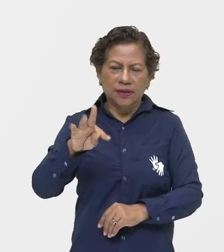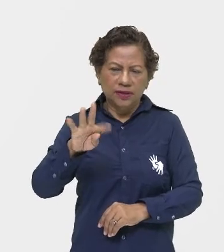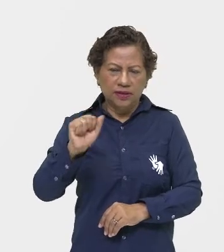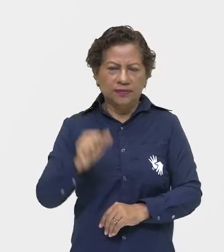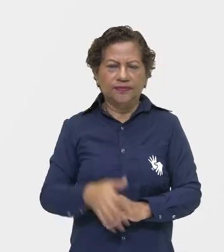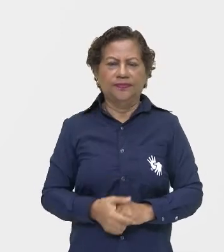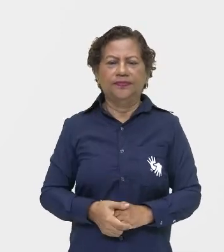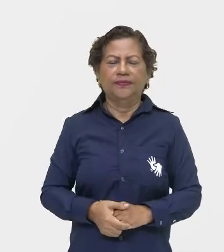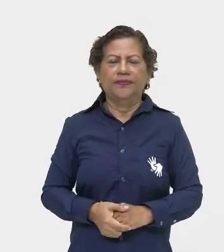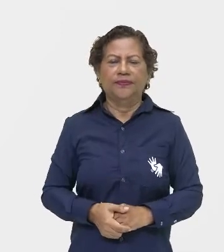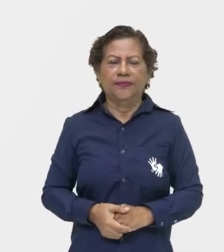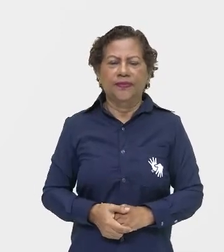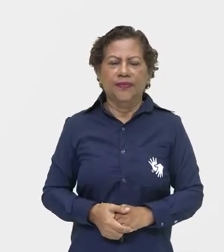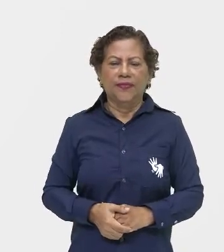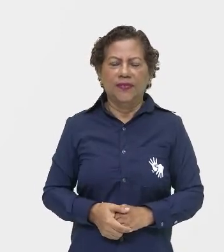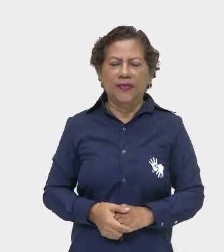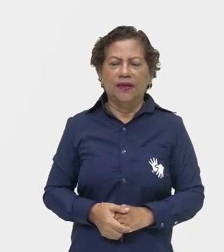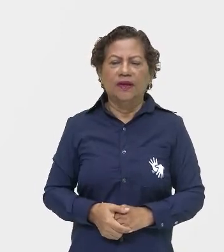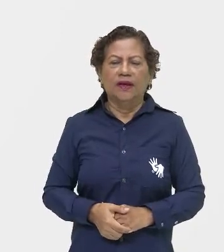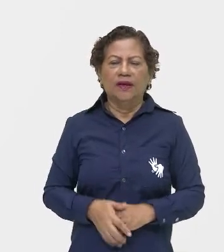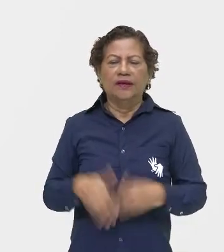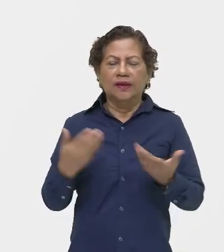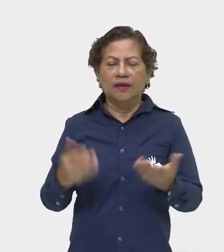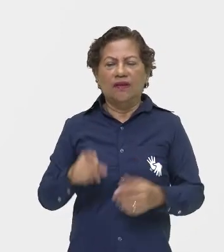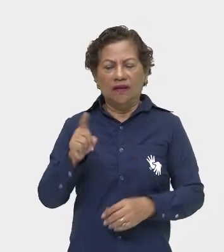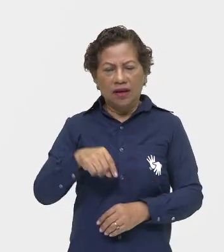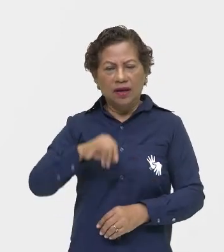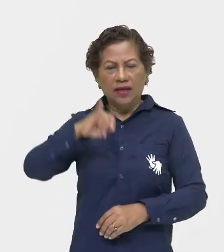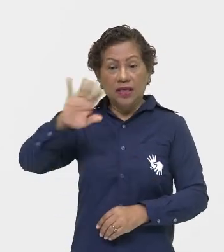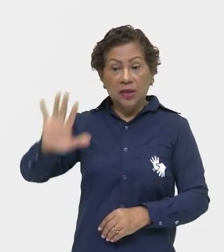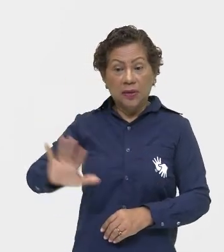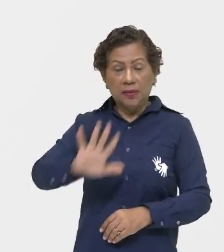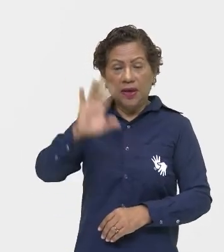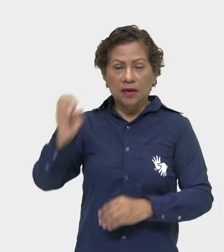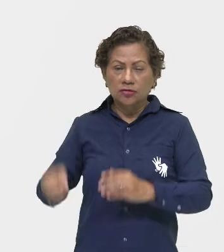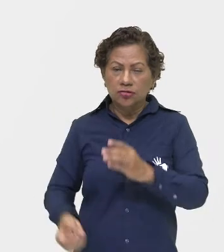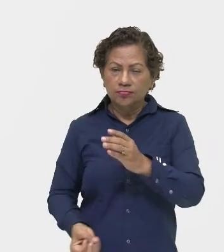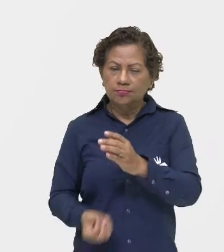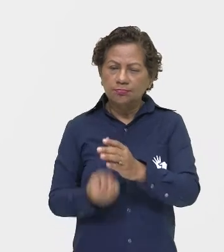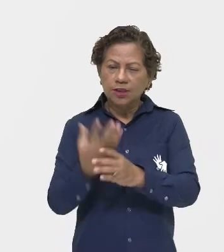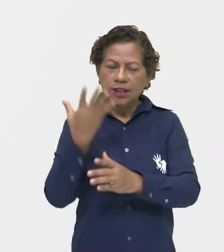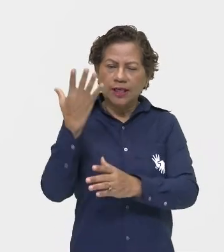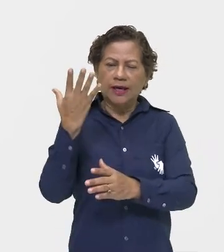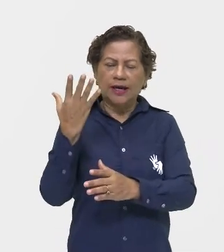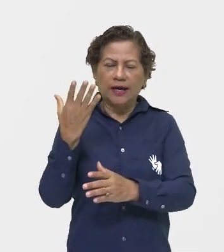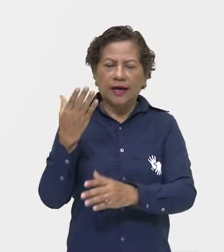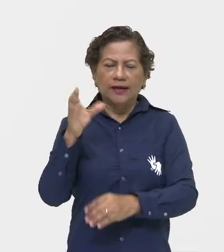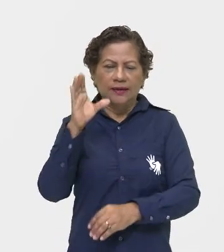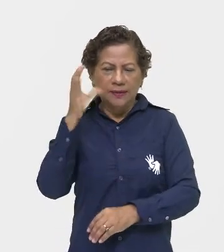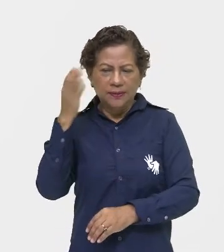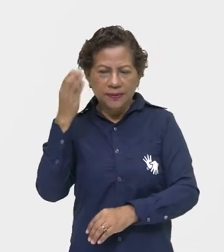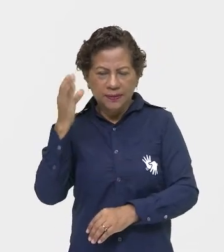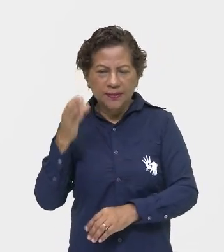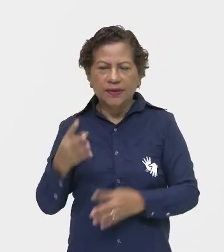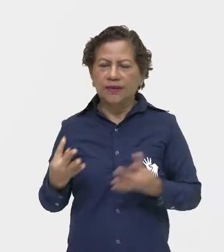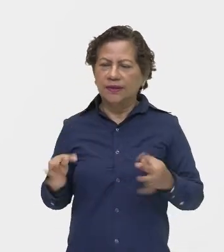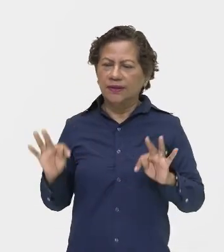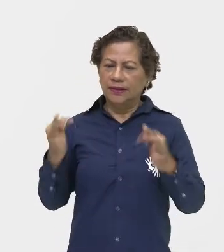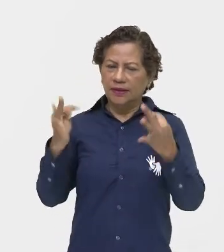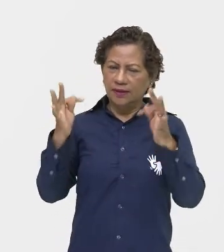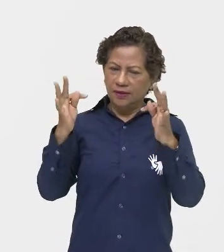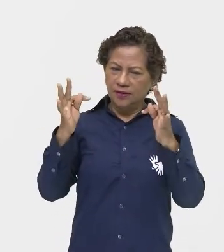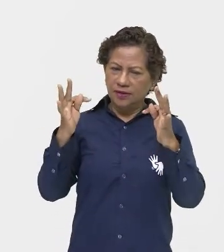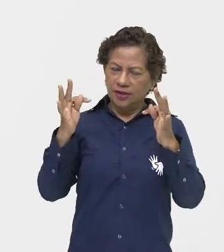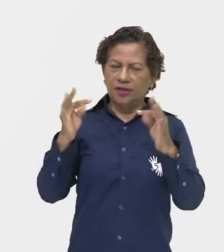Então, nanoarte, imagens geradas a partir da nanociência e a nanotecnologia,